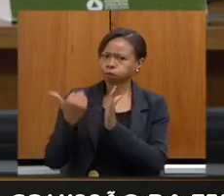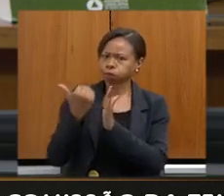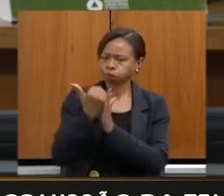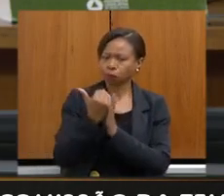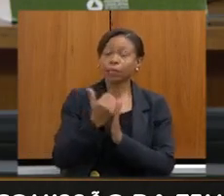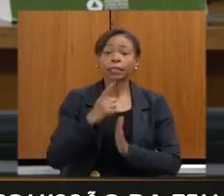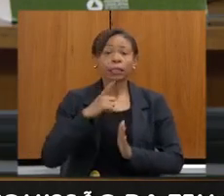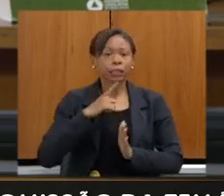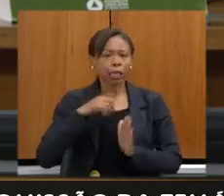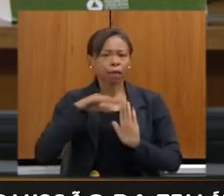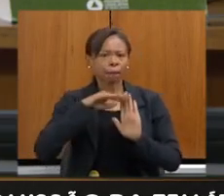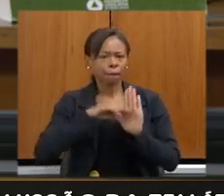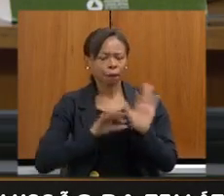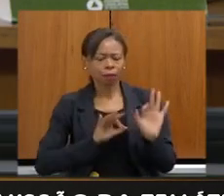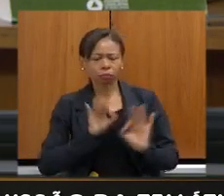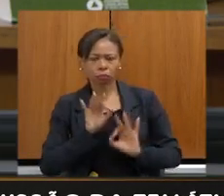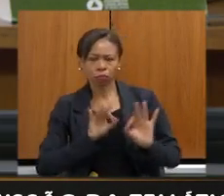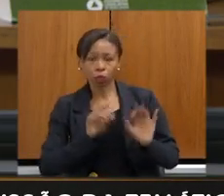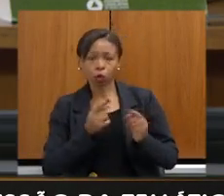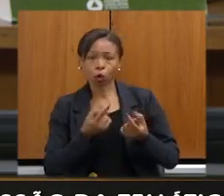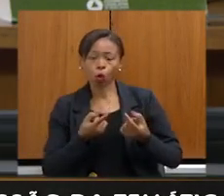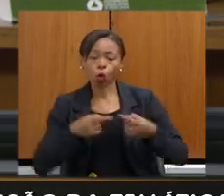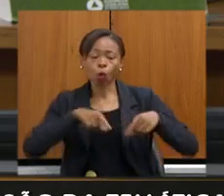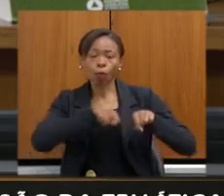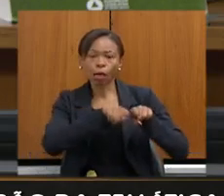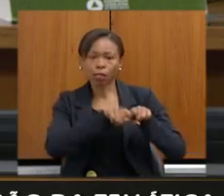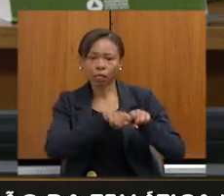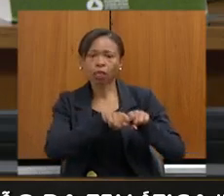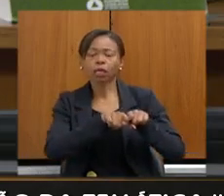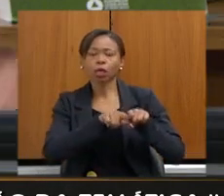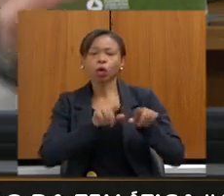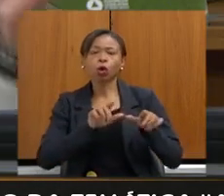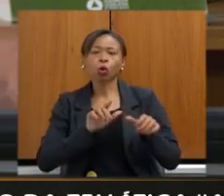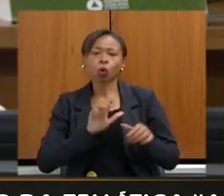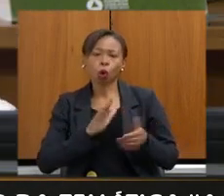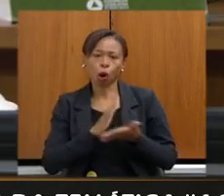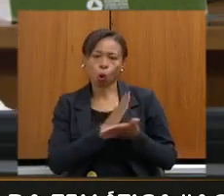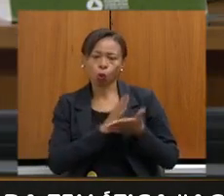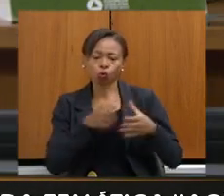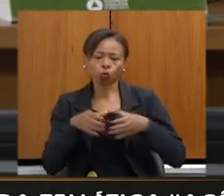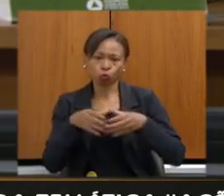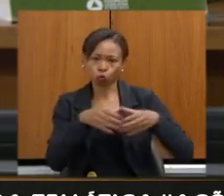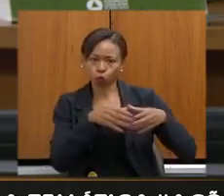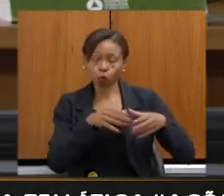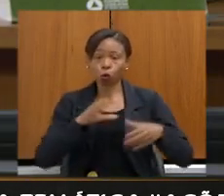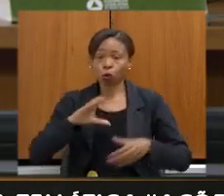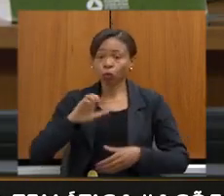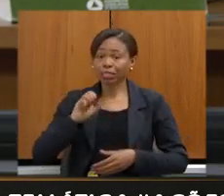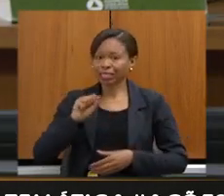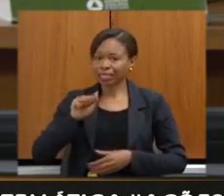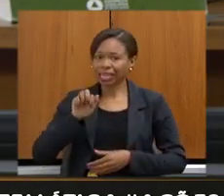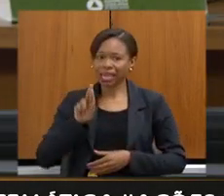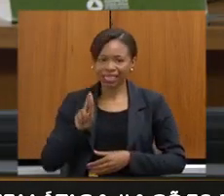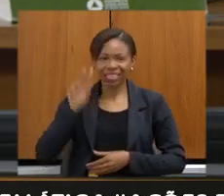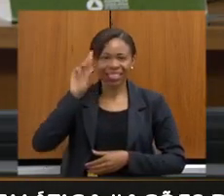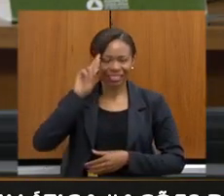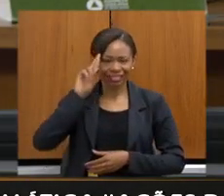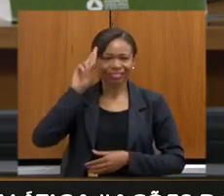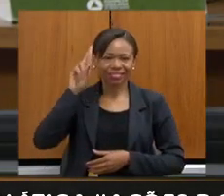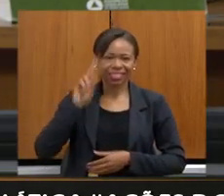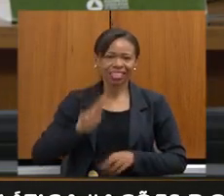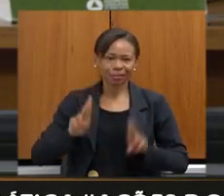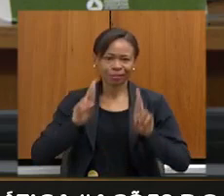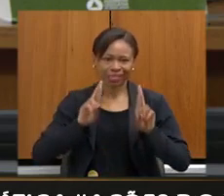gente já está realizando, com parceiros, como Conexão Mata Atlântica, dentre outros. César está aqui, que é o diretor responsável na área.